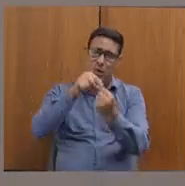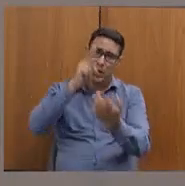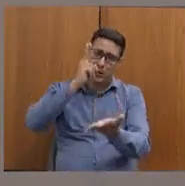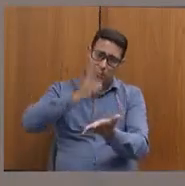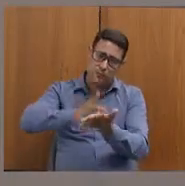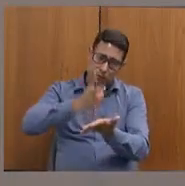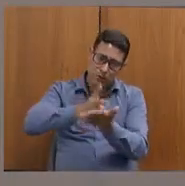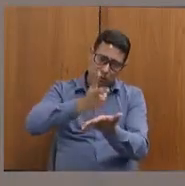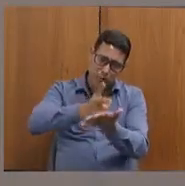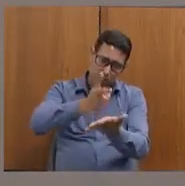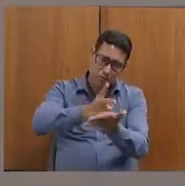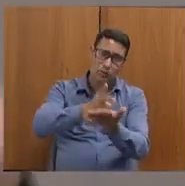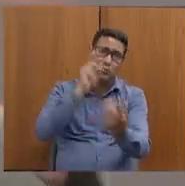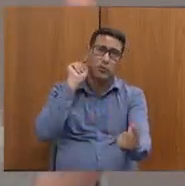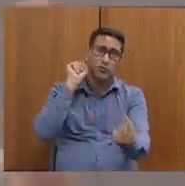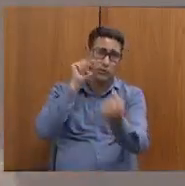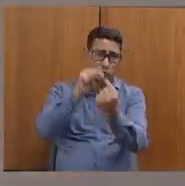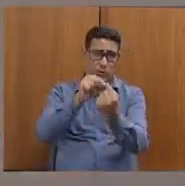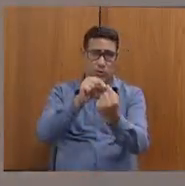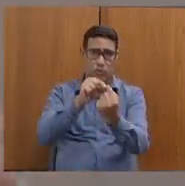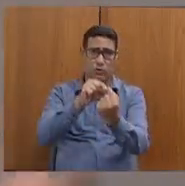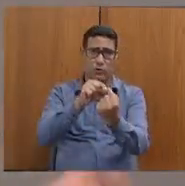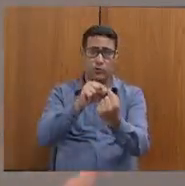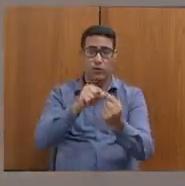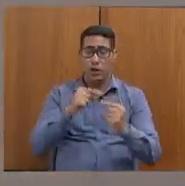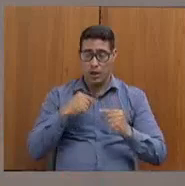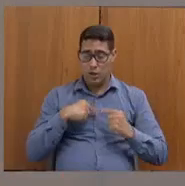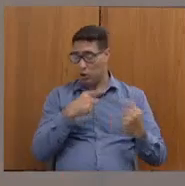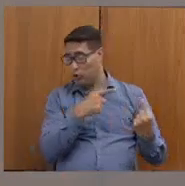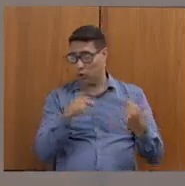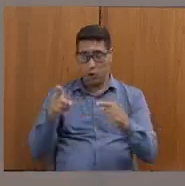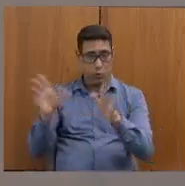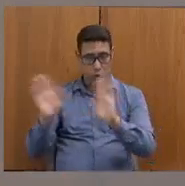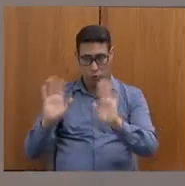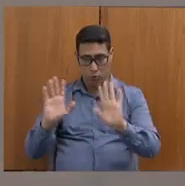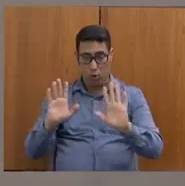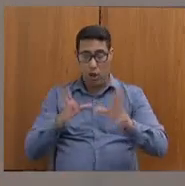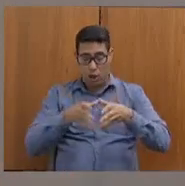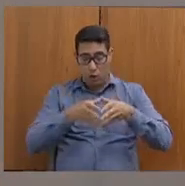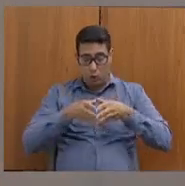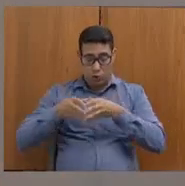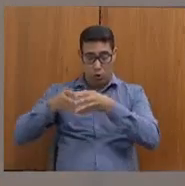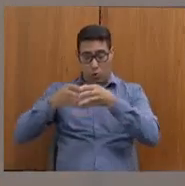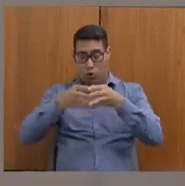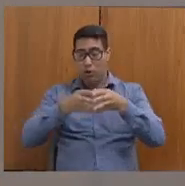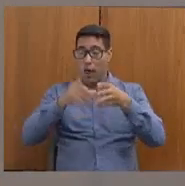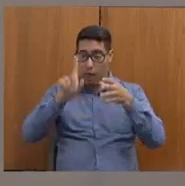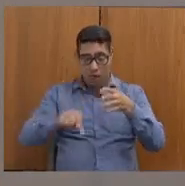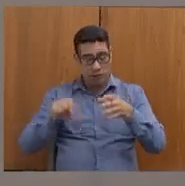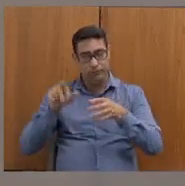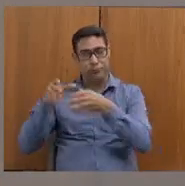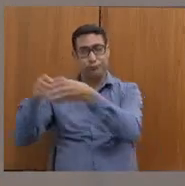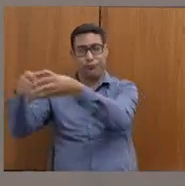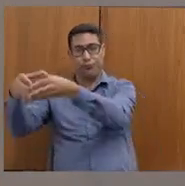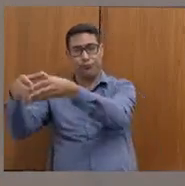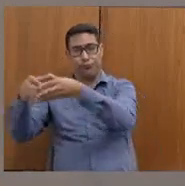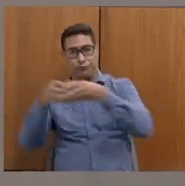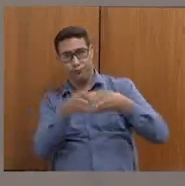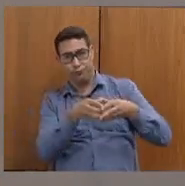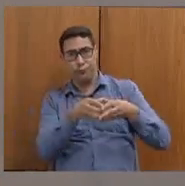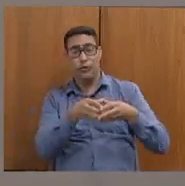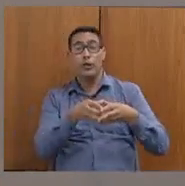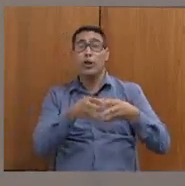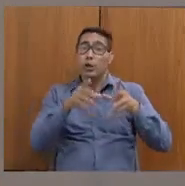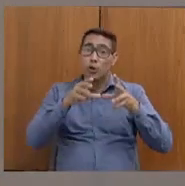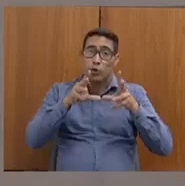eles. Nós contra eles. Somos nós e eles. E essa questão da subordinação é porque todos os